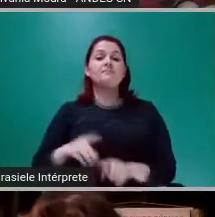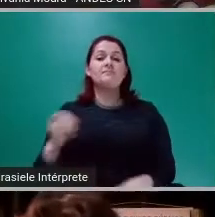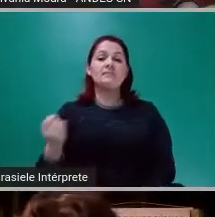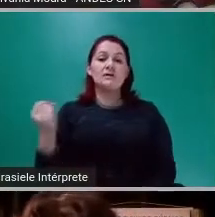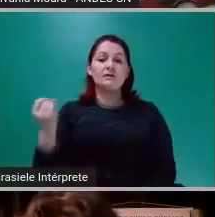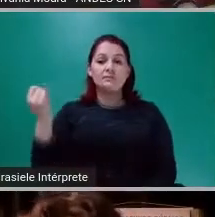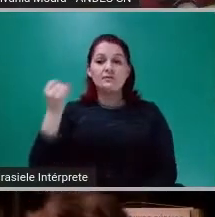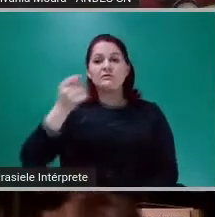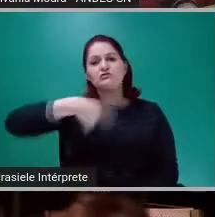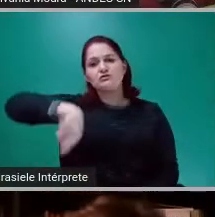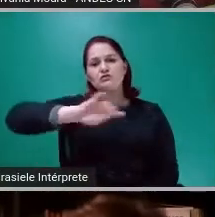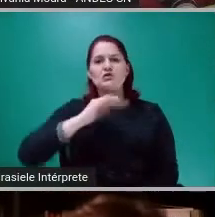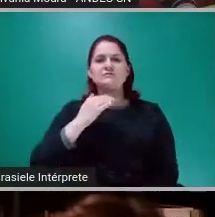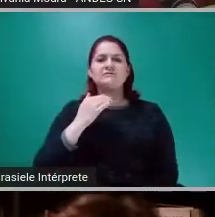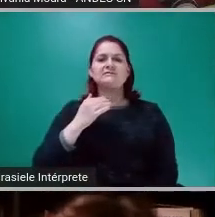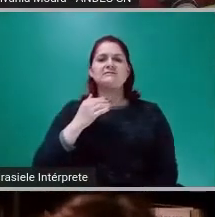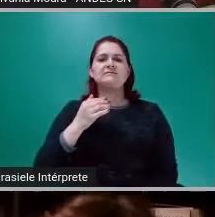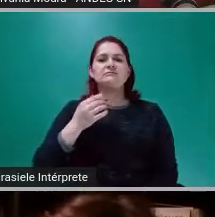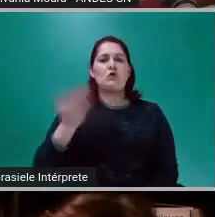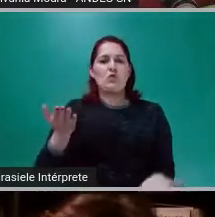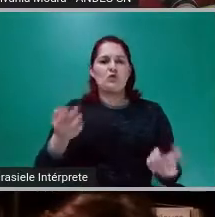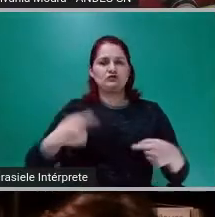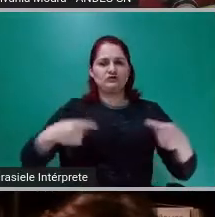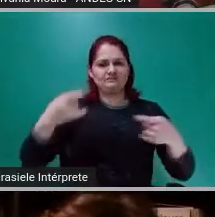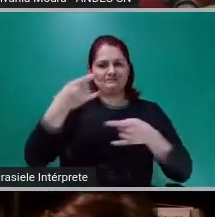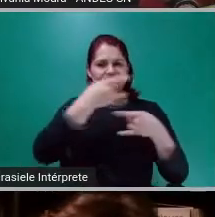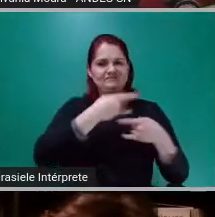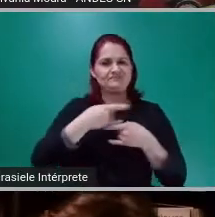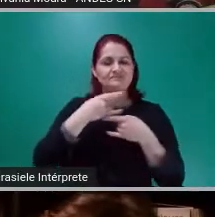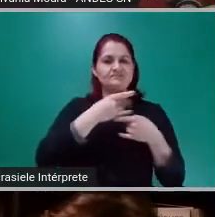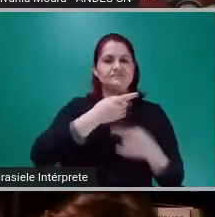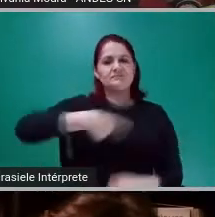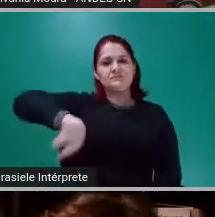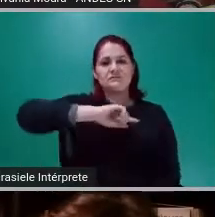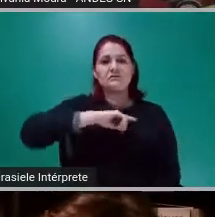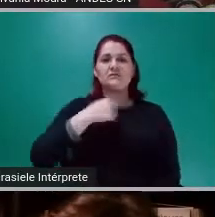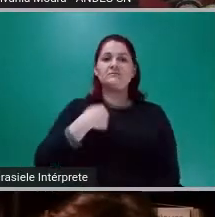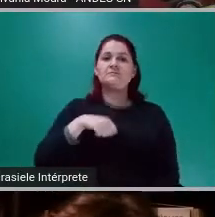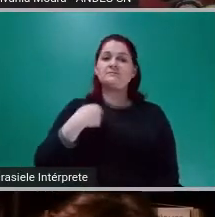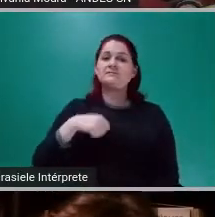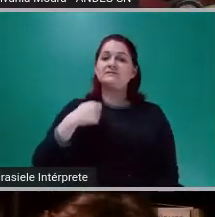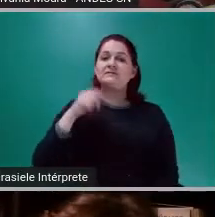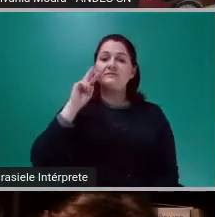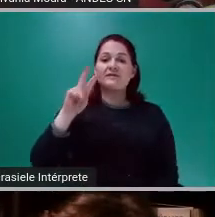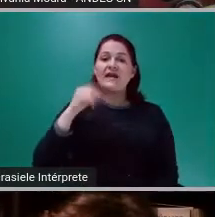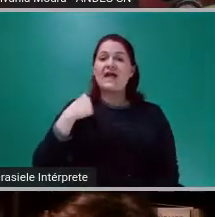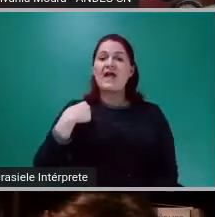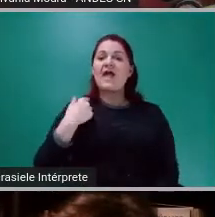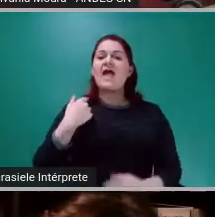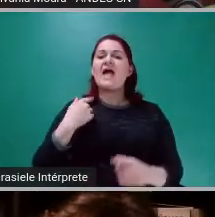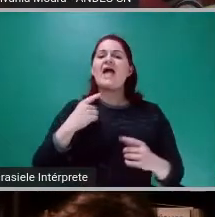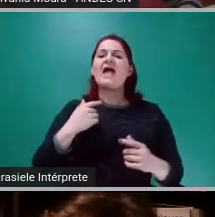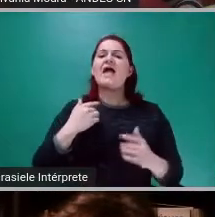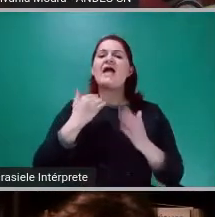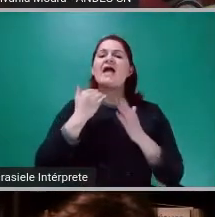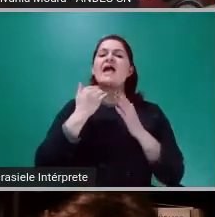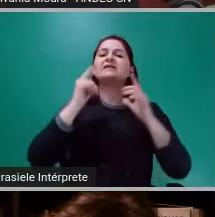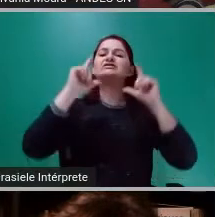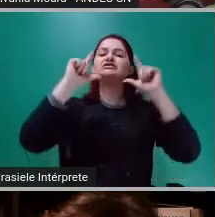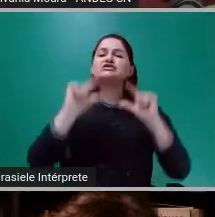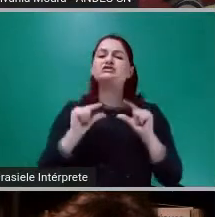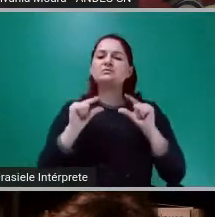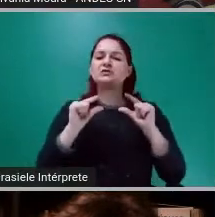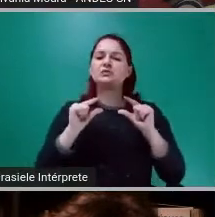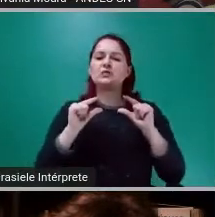entenderam, é rebaixar o nível tradicional de vida dos trabalhadores. Então é para